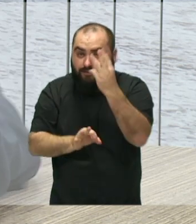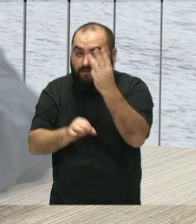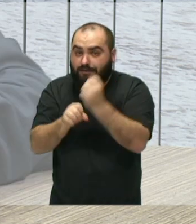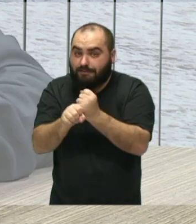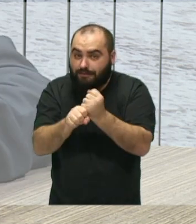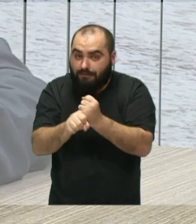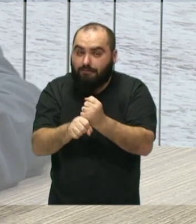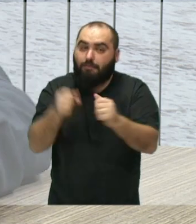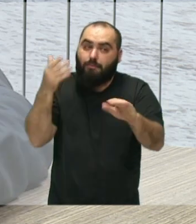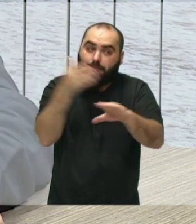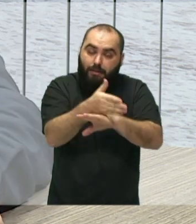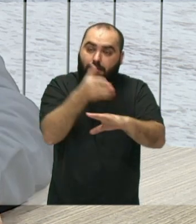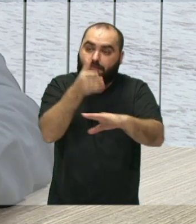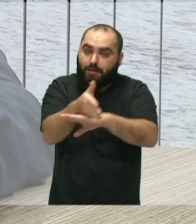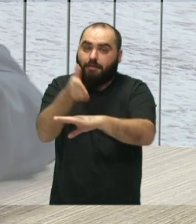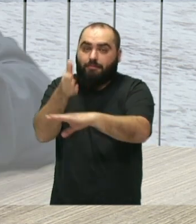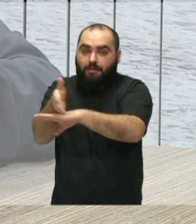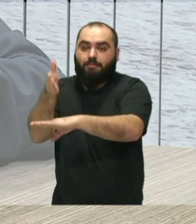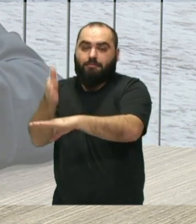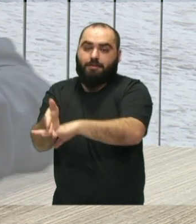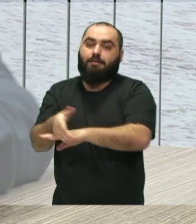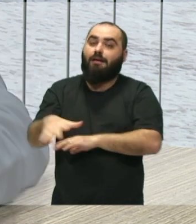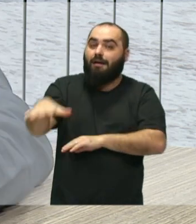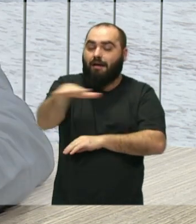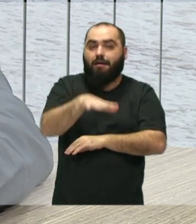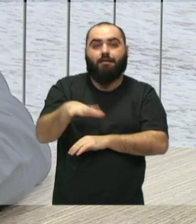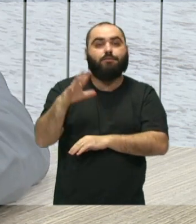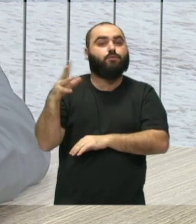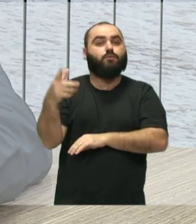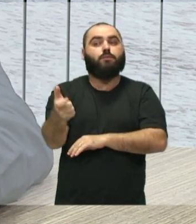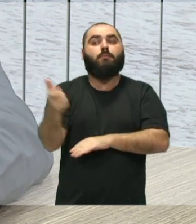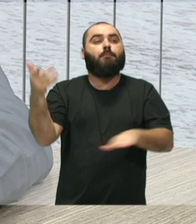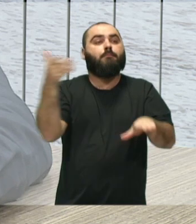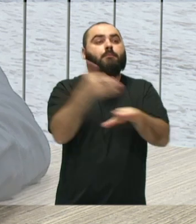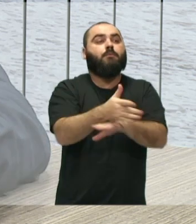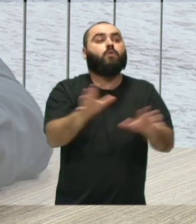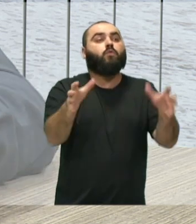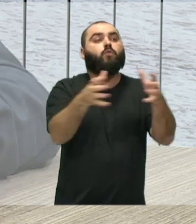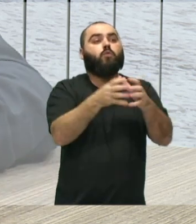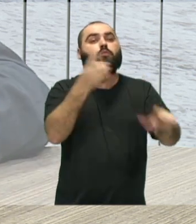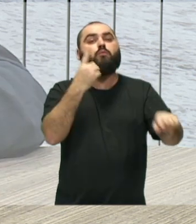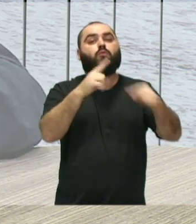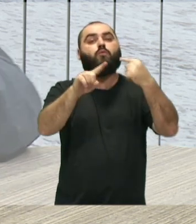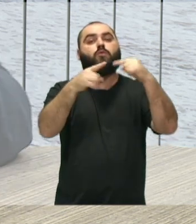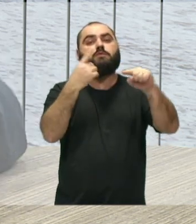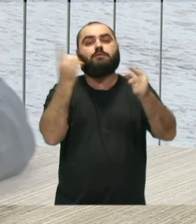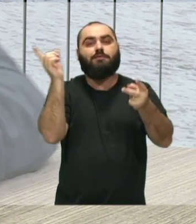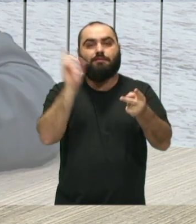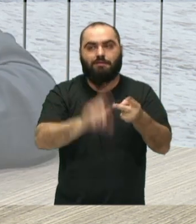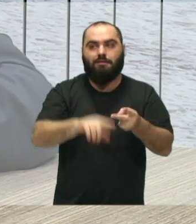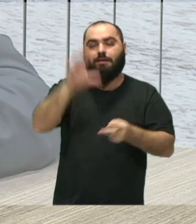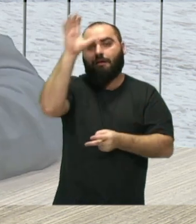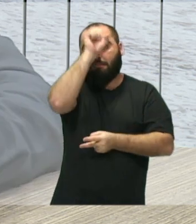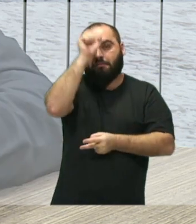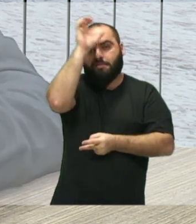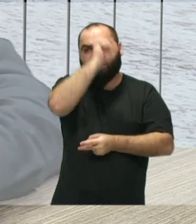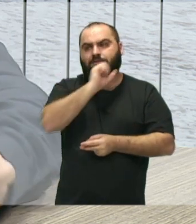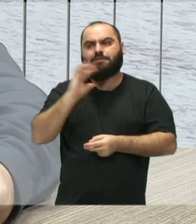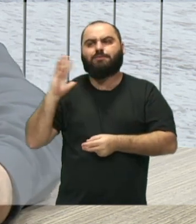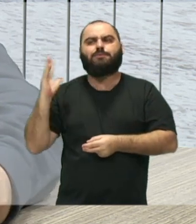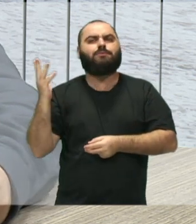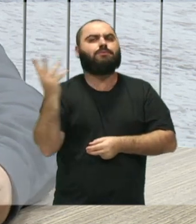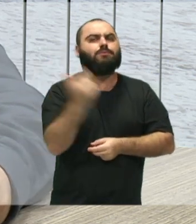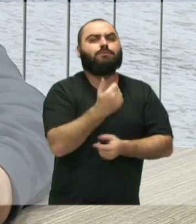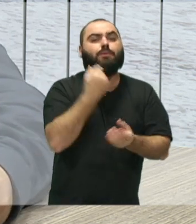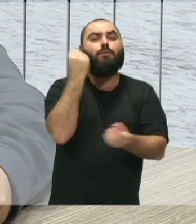participar dessa imersão e vai participar dos nossos grupos musicais, vai aprender todas as nuances de como